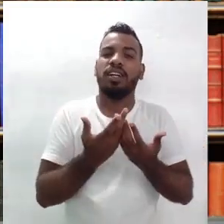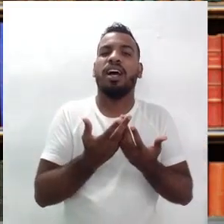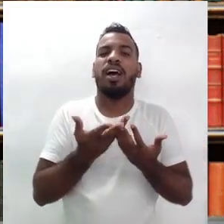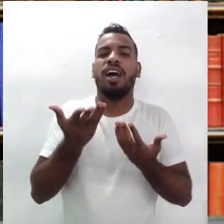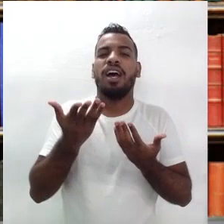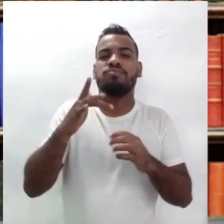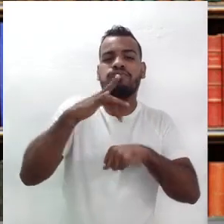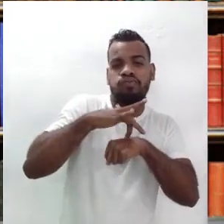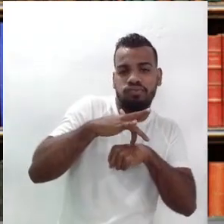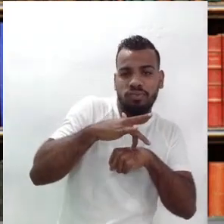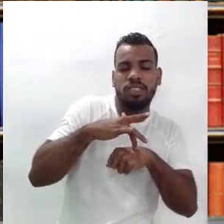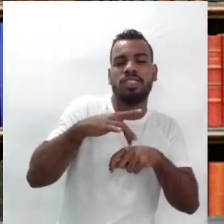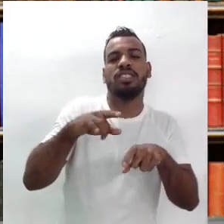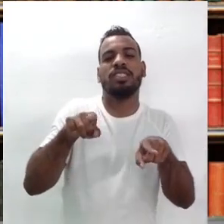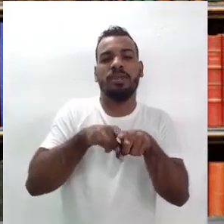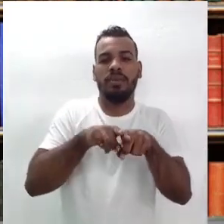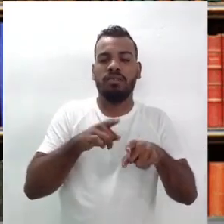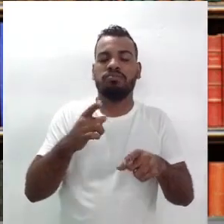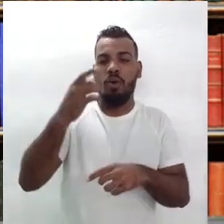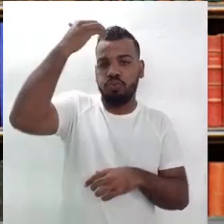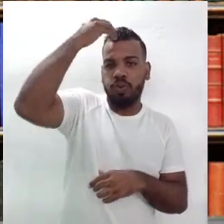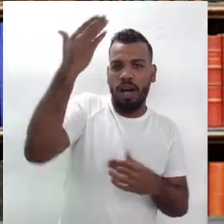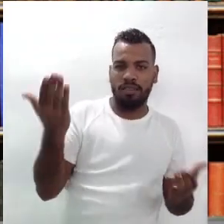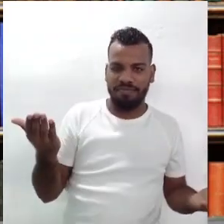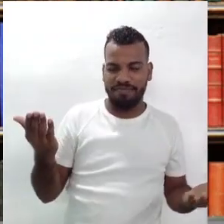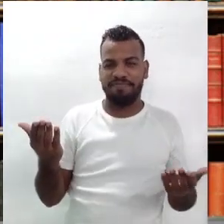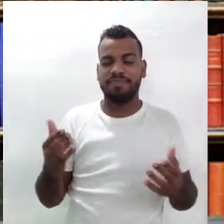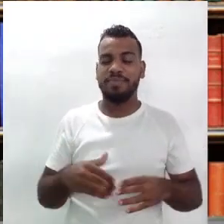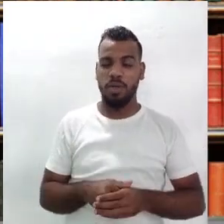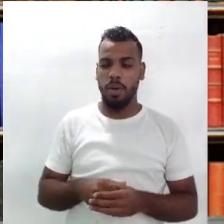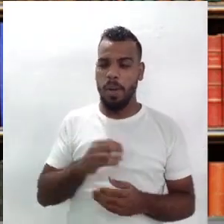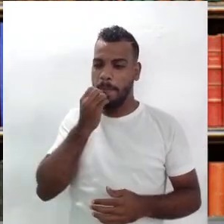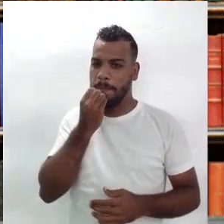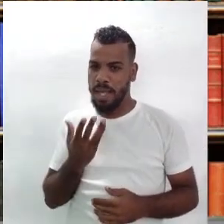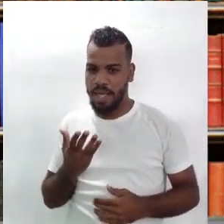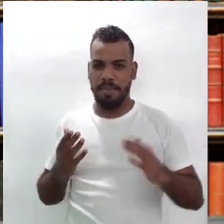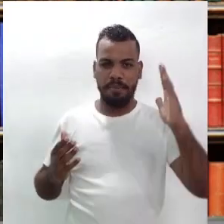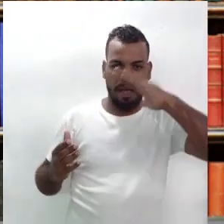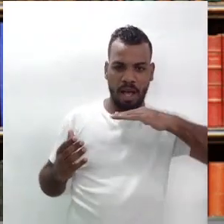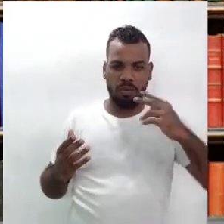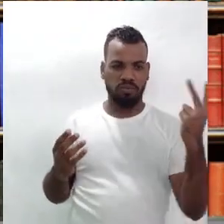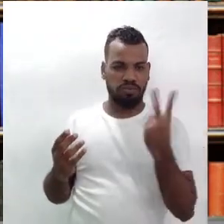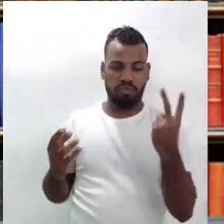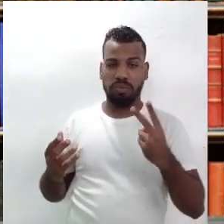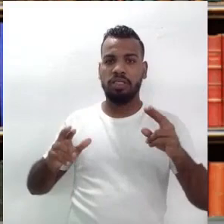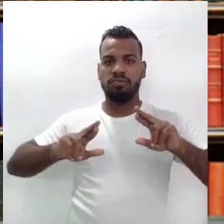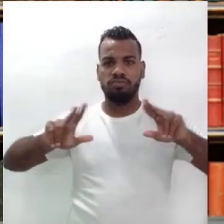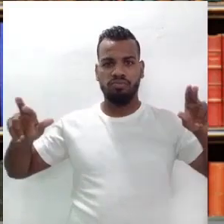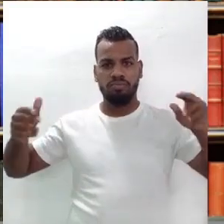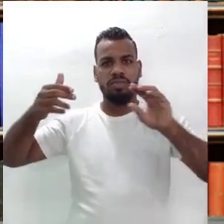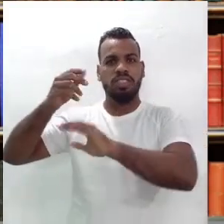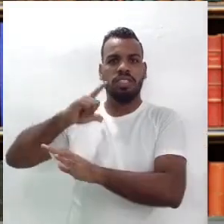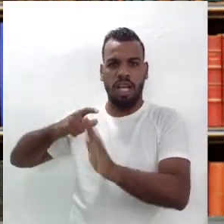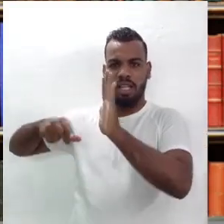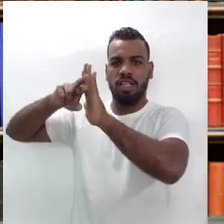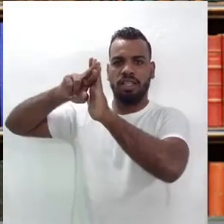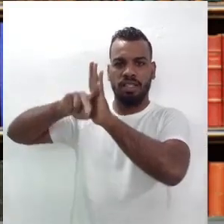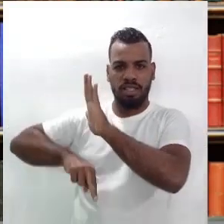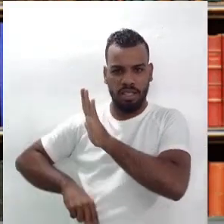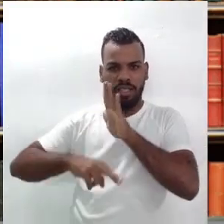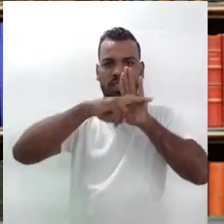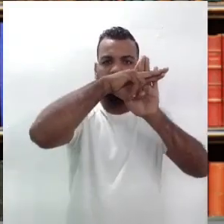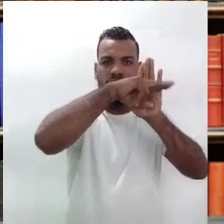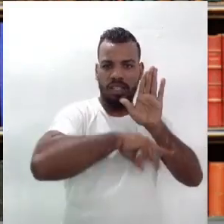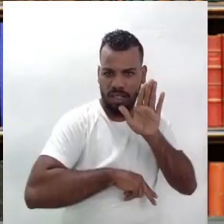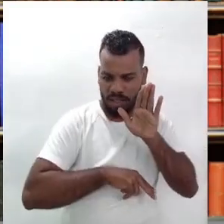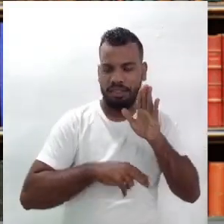do próprio cangaceiro. É interessante. O bem e o mal tem vários nuances, e isso ele brinca bem dentro da própria